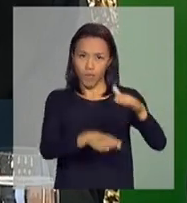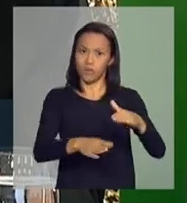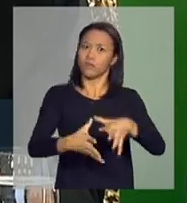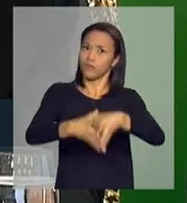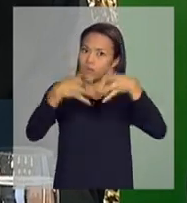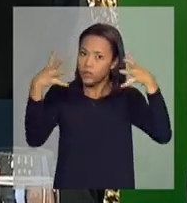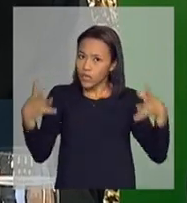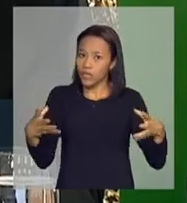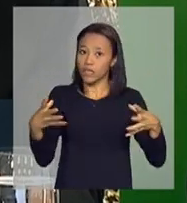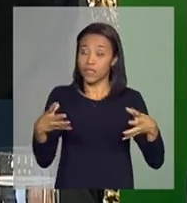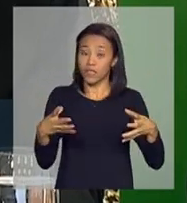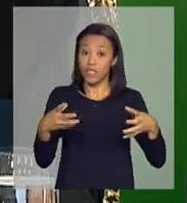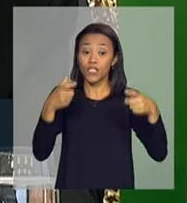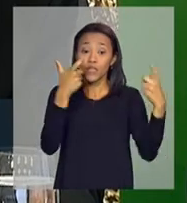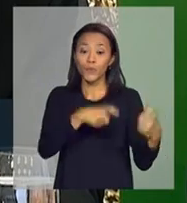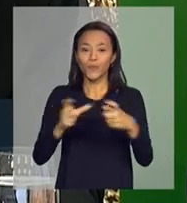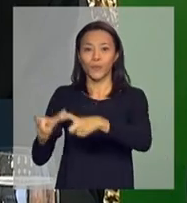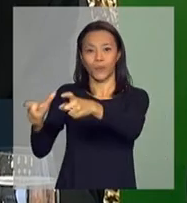estratégicos,